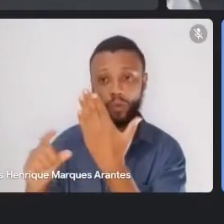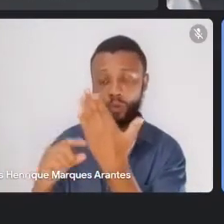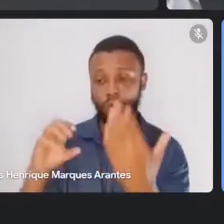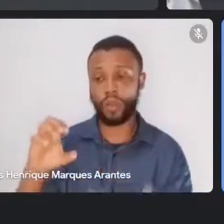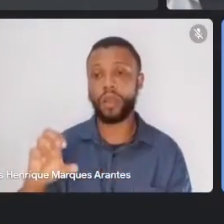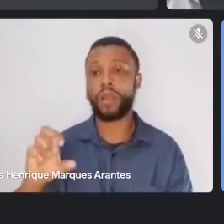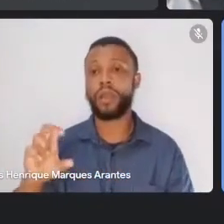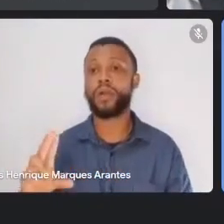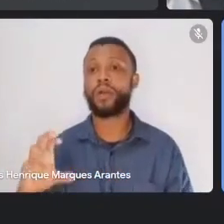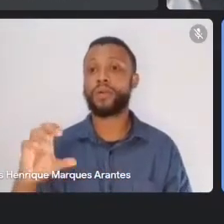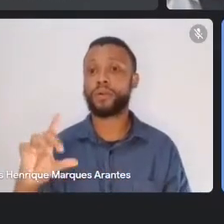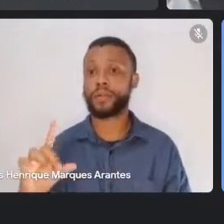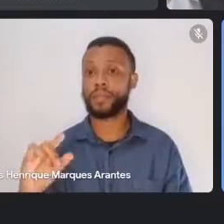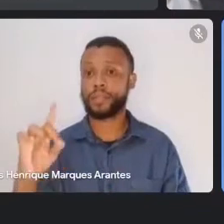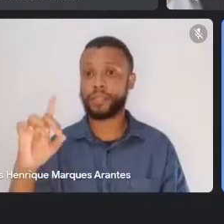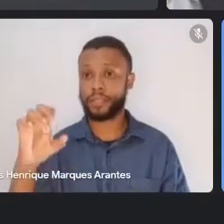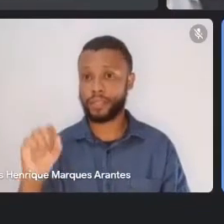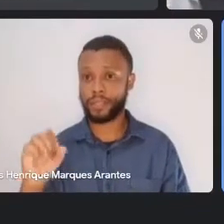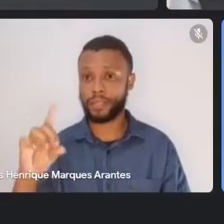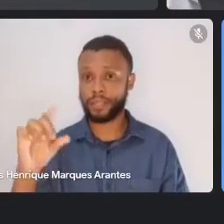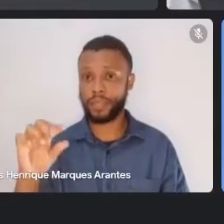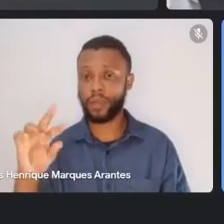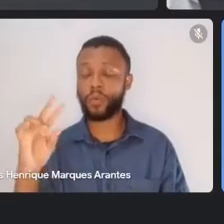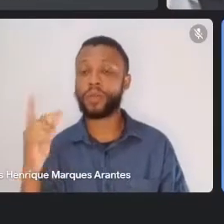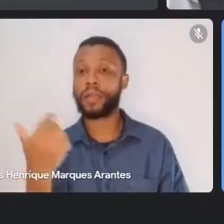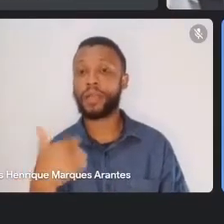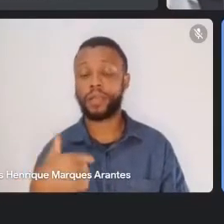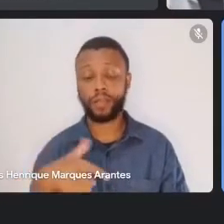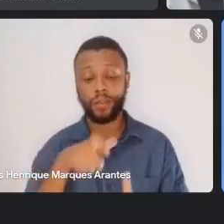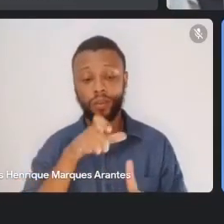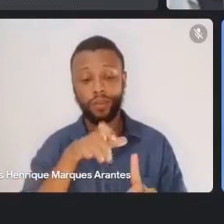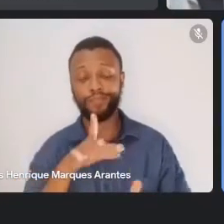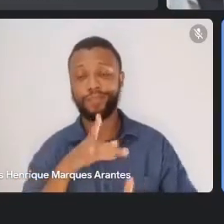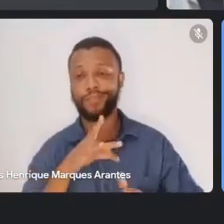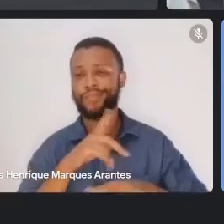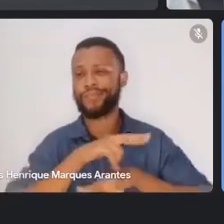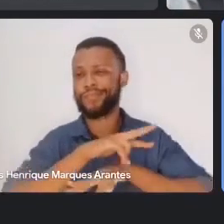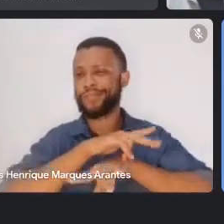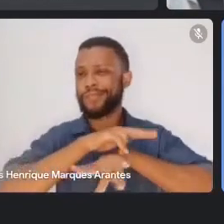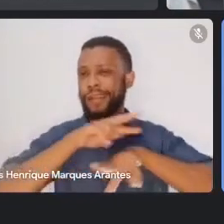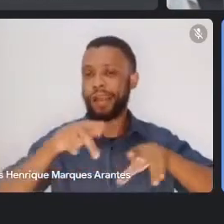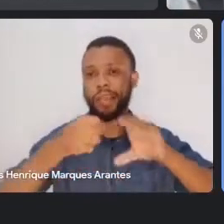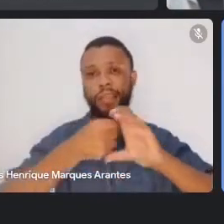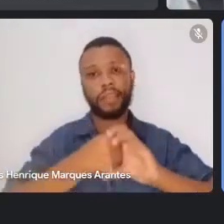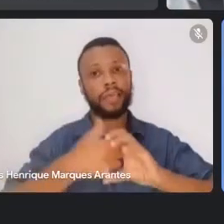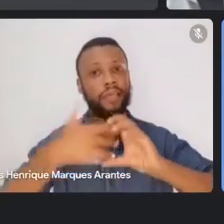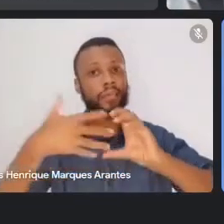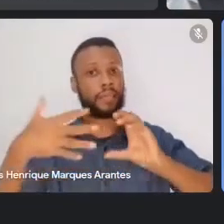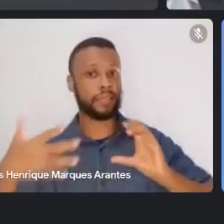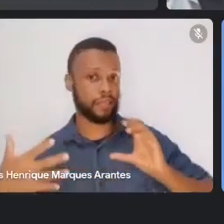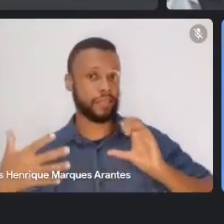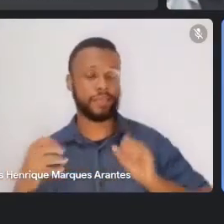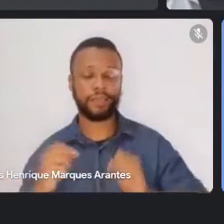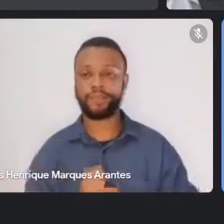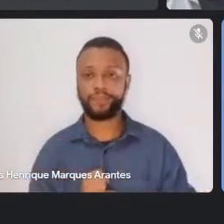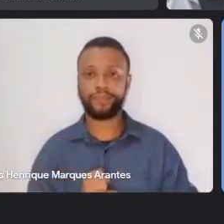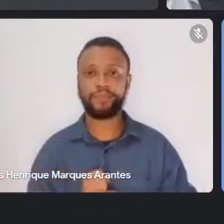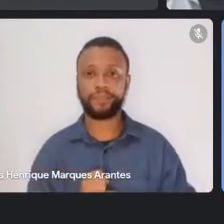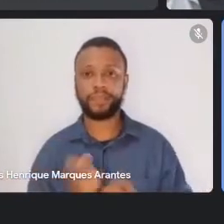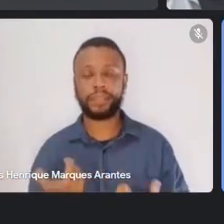múltiplo. Nesse sentido, gostaria de dizer que a minha fala não seja